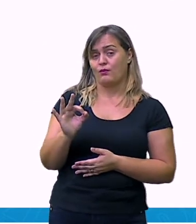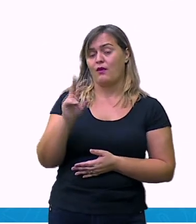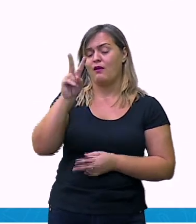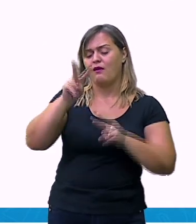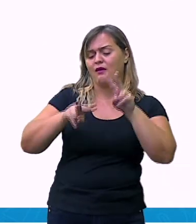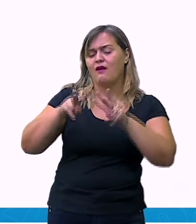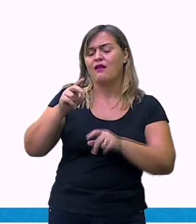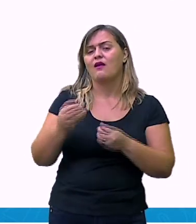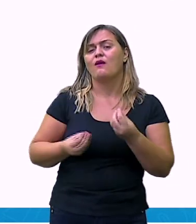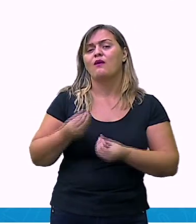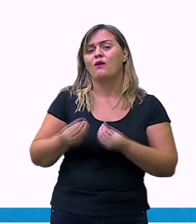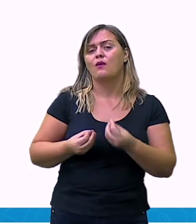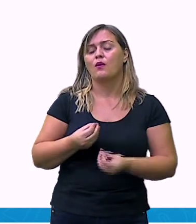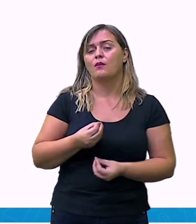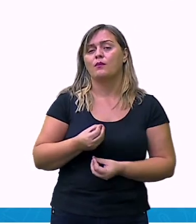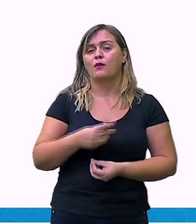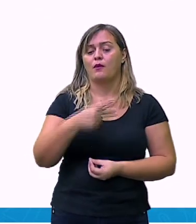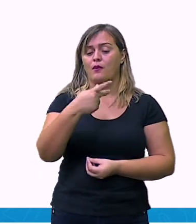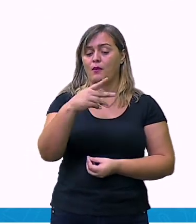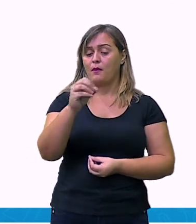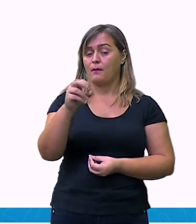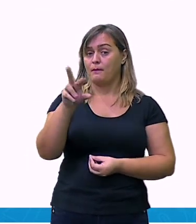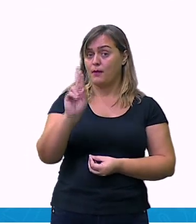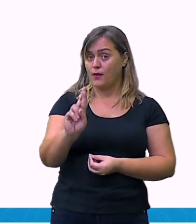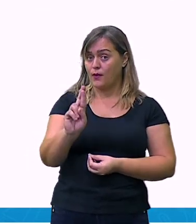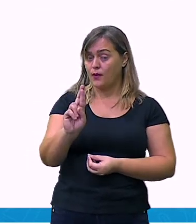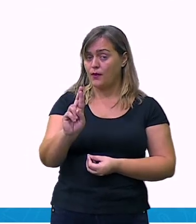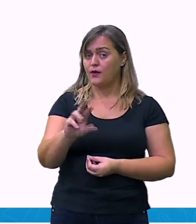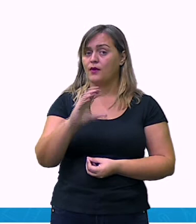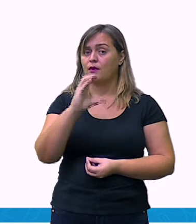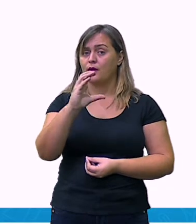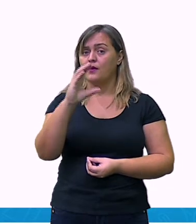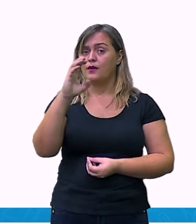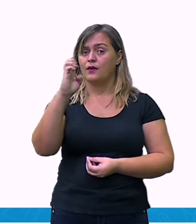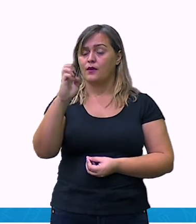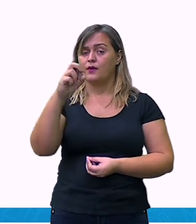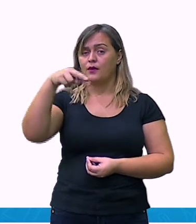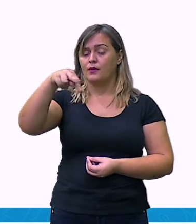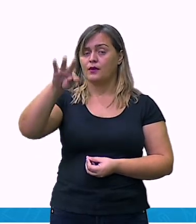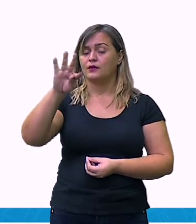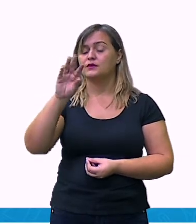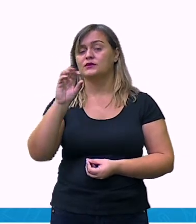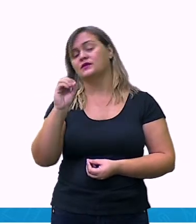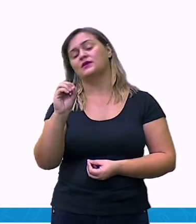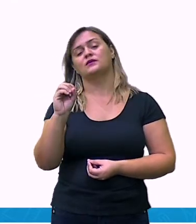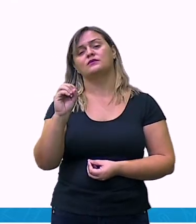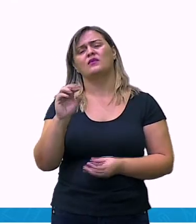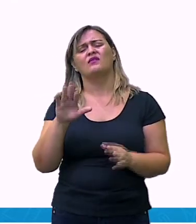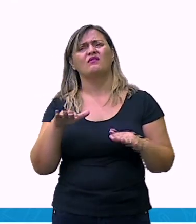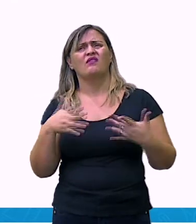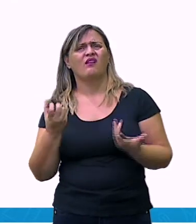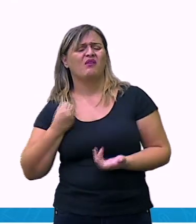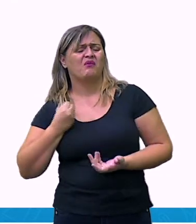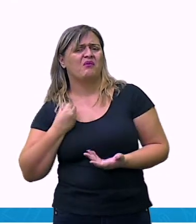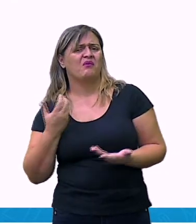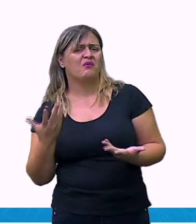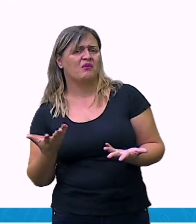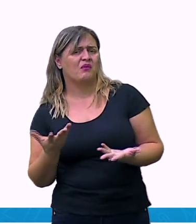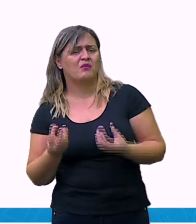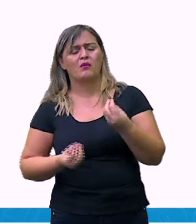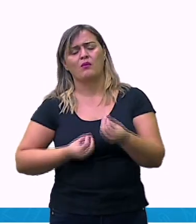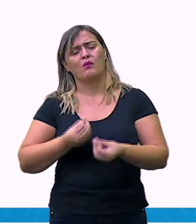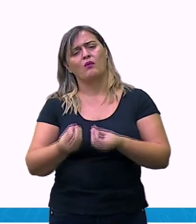Mas e o algarismo, professora? Eu irei escrever a maneira como nós aprendemos lá no